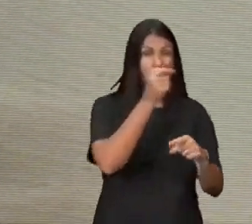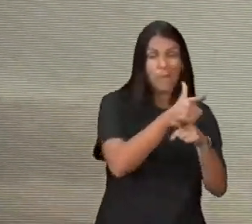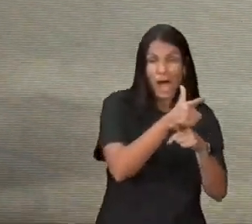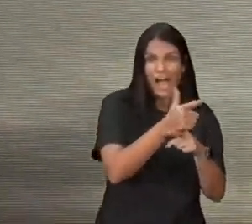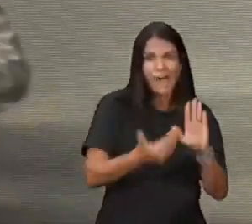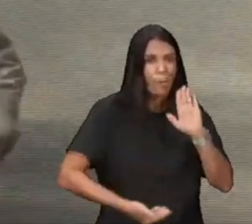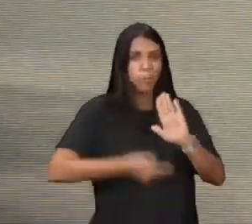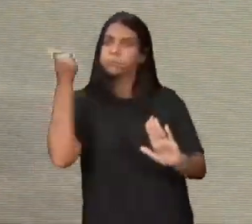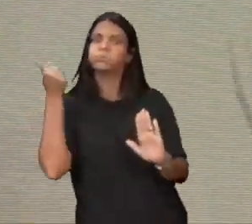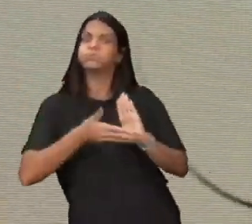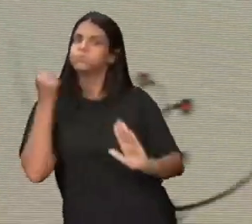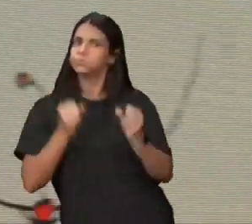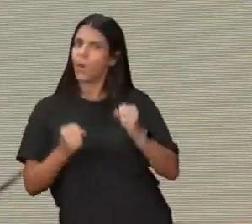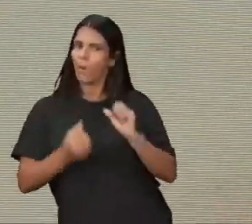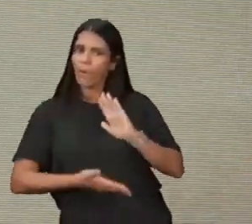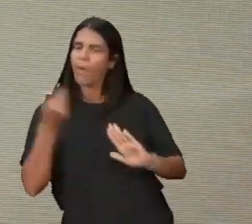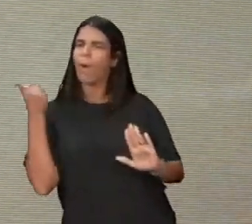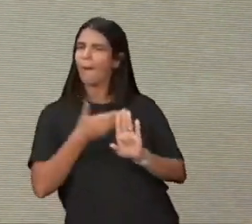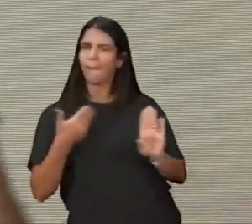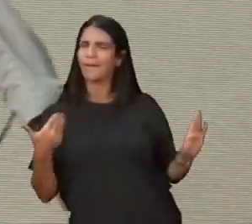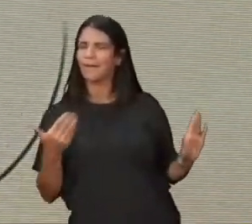estourou um cano de descarga, eu já estou correndo, meu filho,